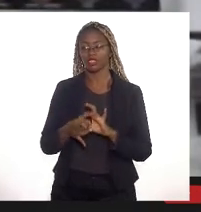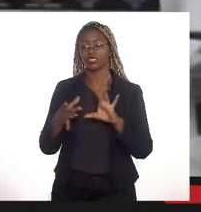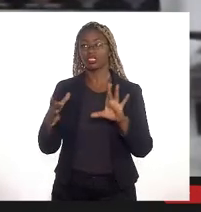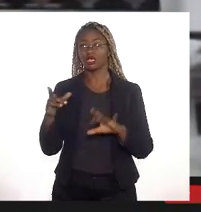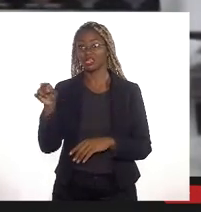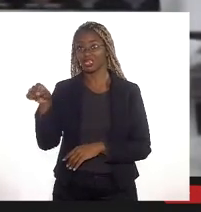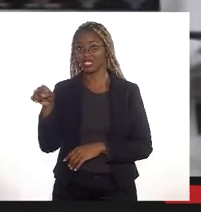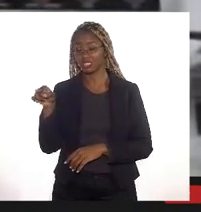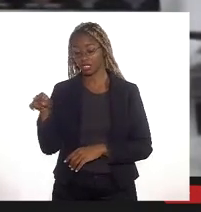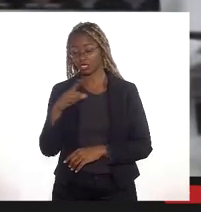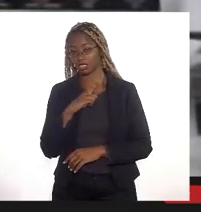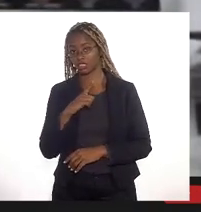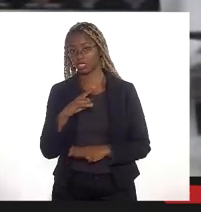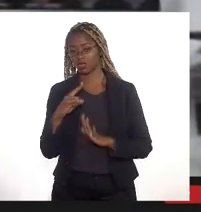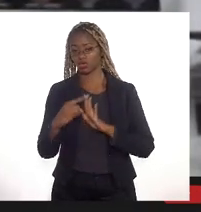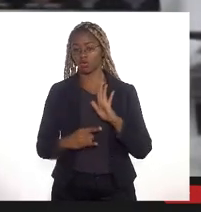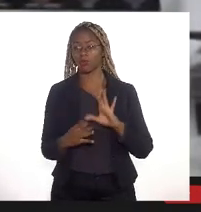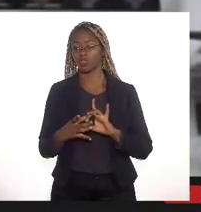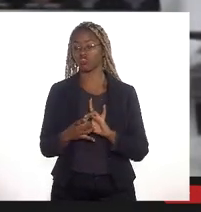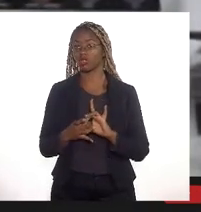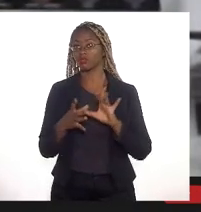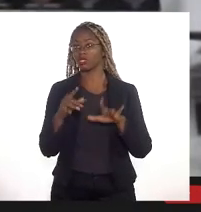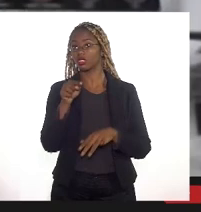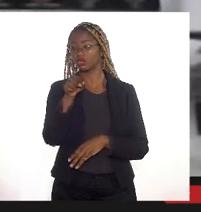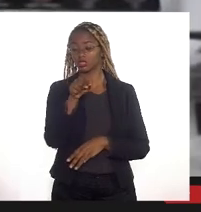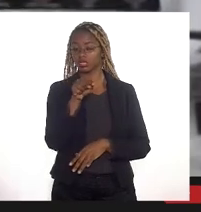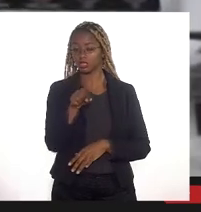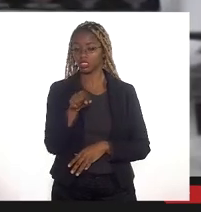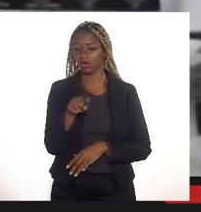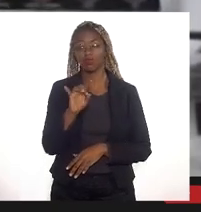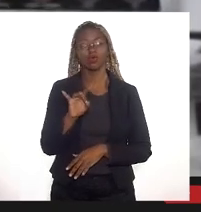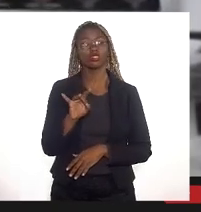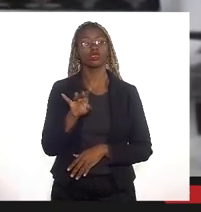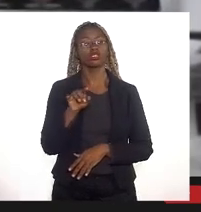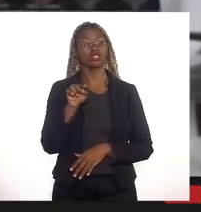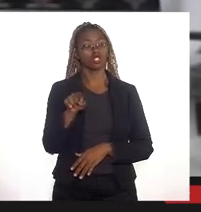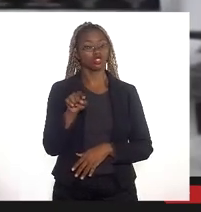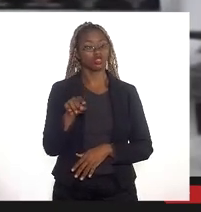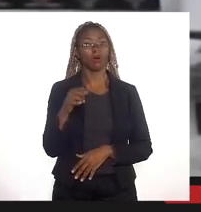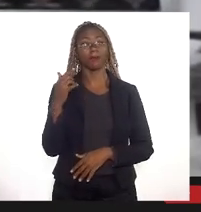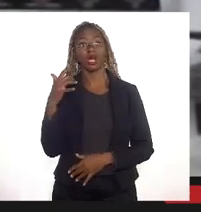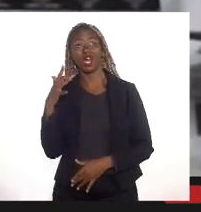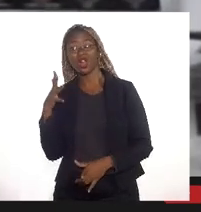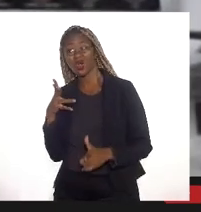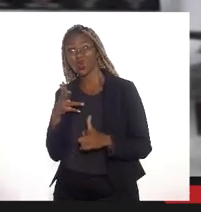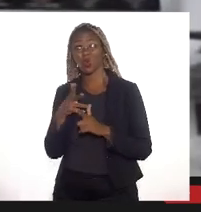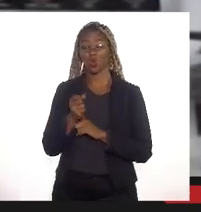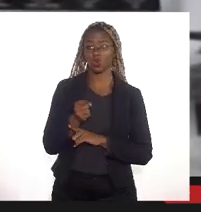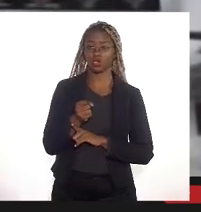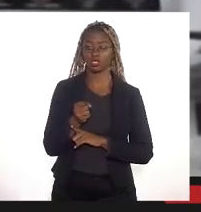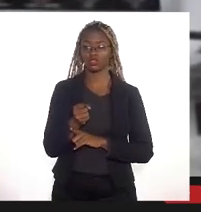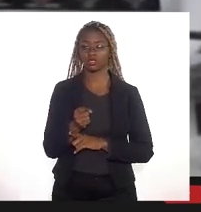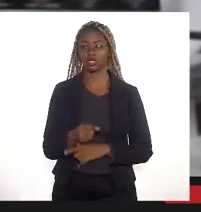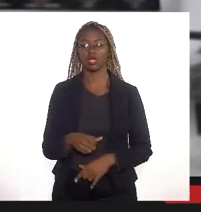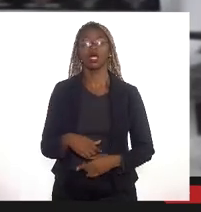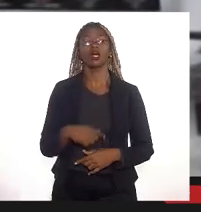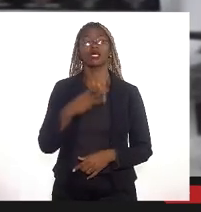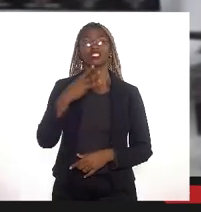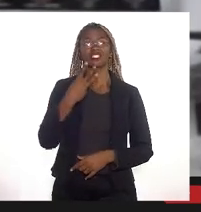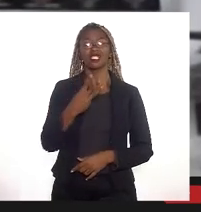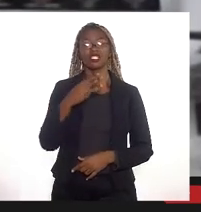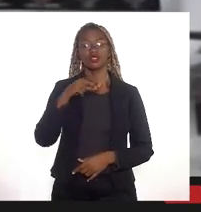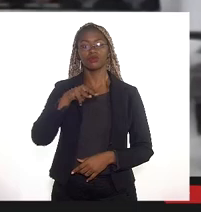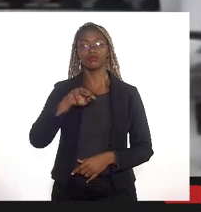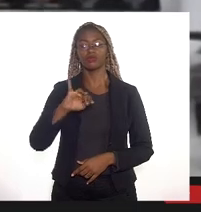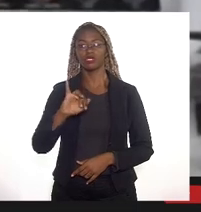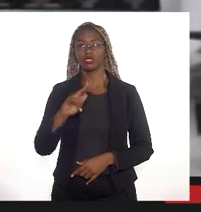liberada para poder fazer o aterro daquela região é apenas para aterro de conquista é uma área de 3 milhões de metros quadrados